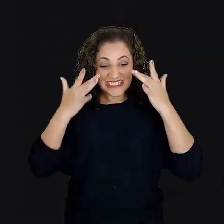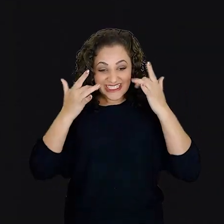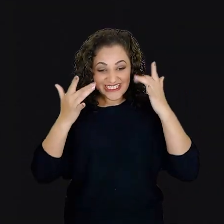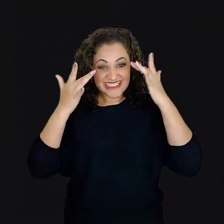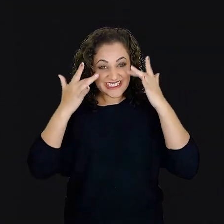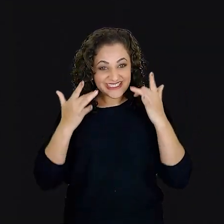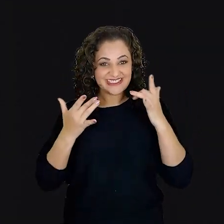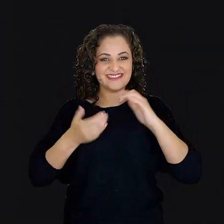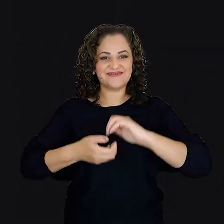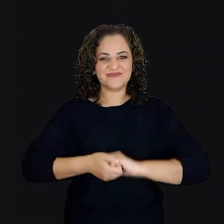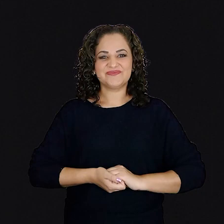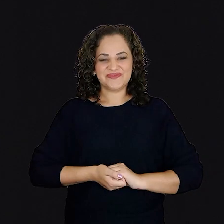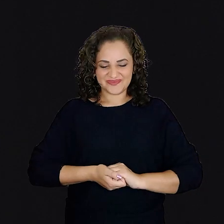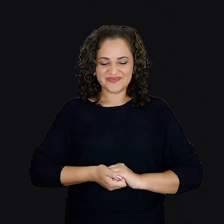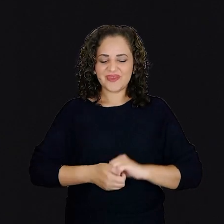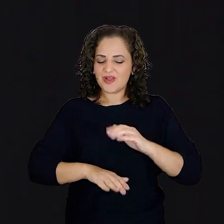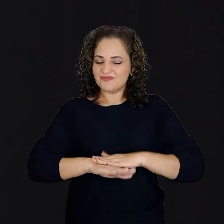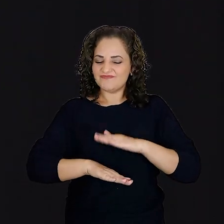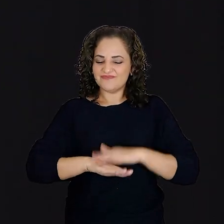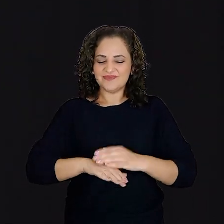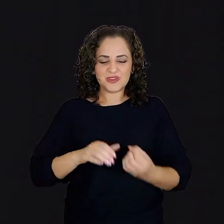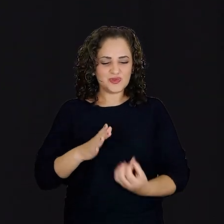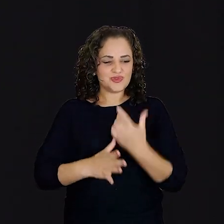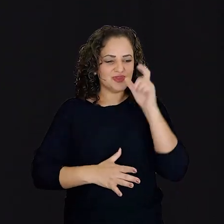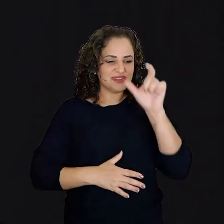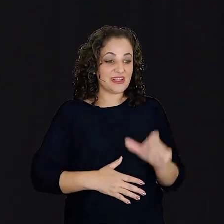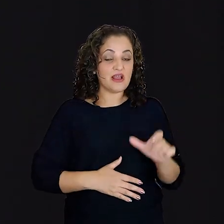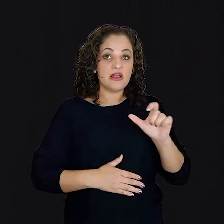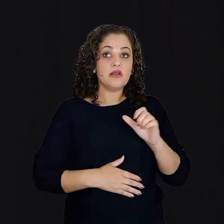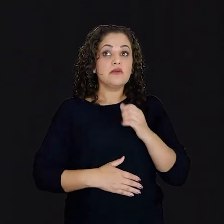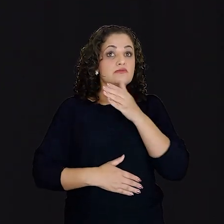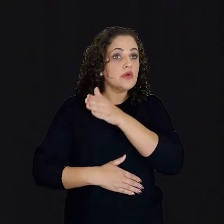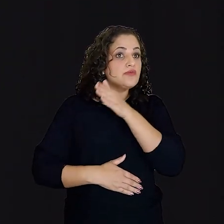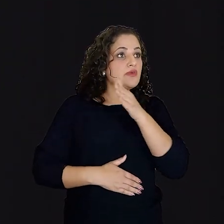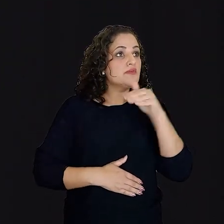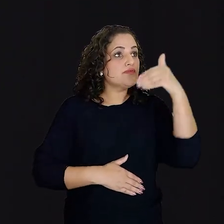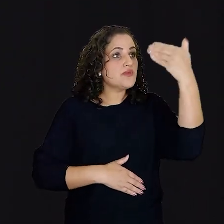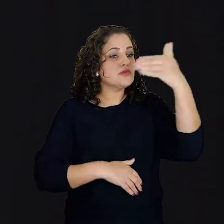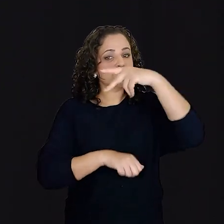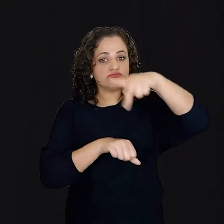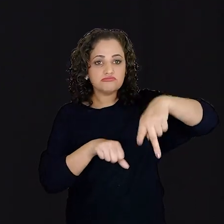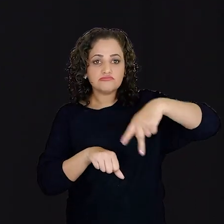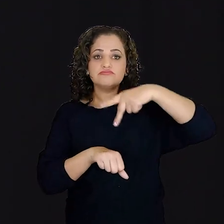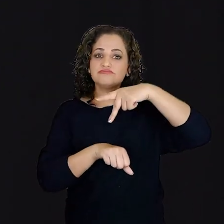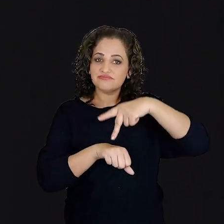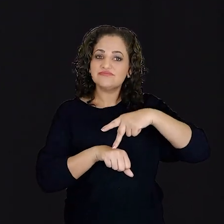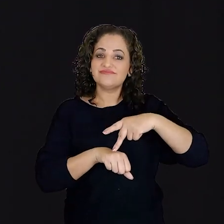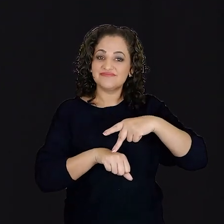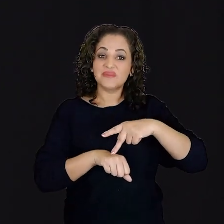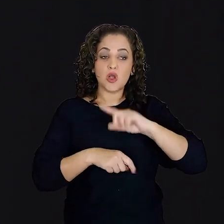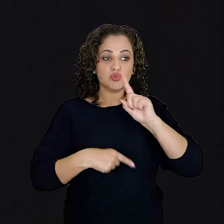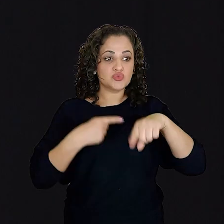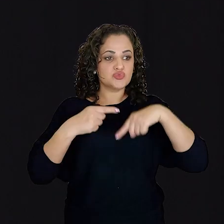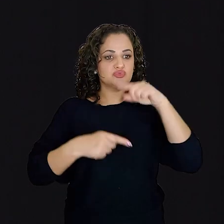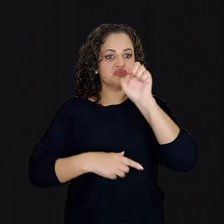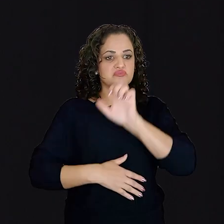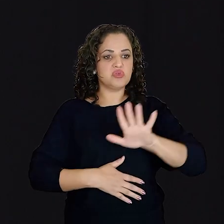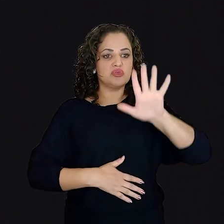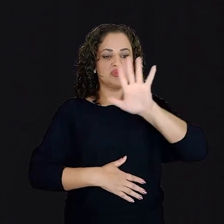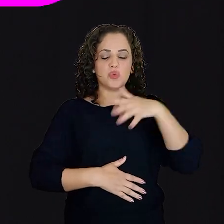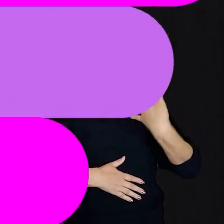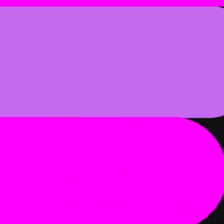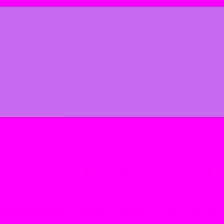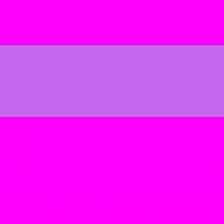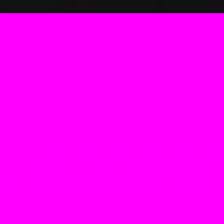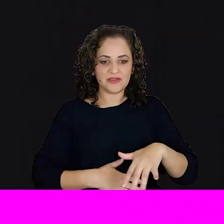Machixe, que foi toda musicada por Chiquinha. Ela também viajou para fora do Brasil, fazendo grande sucesso como compositora na